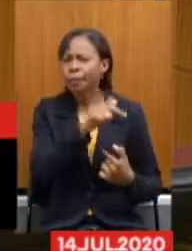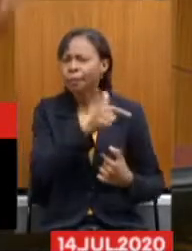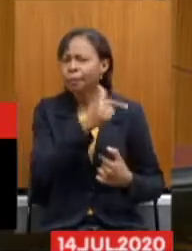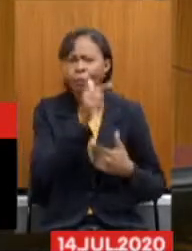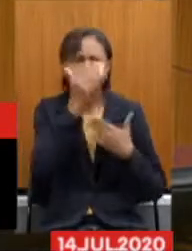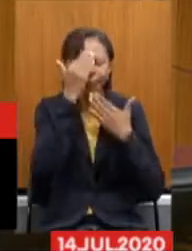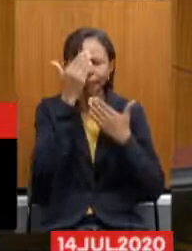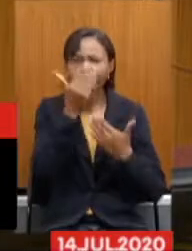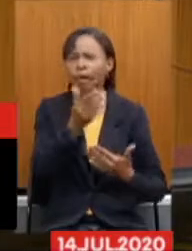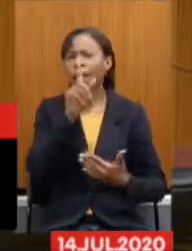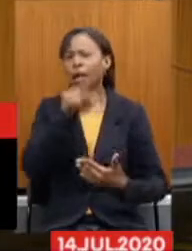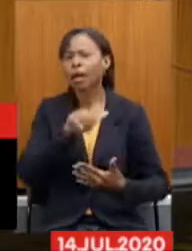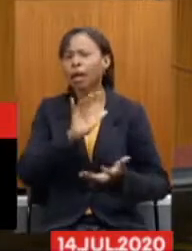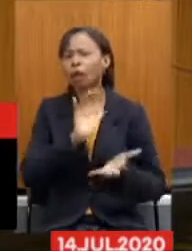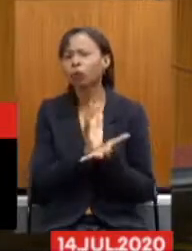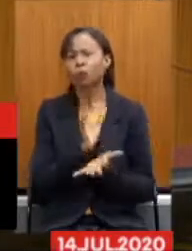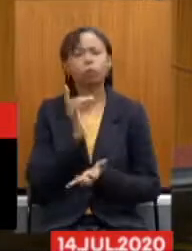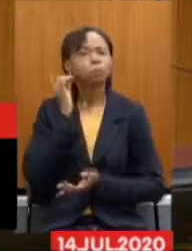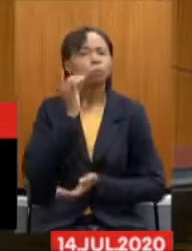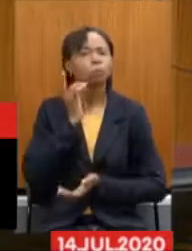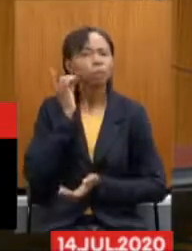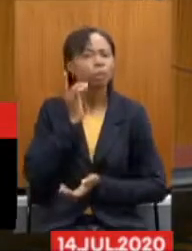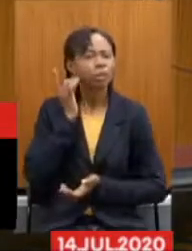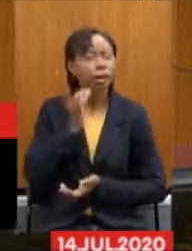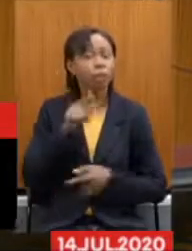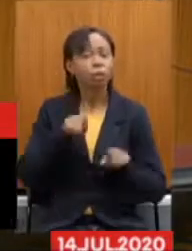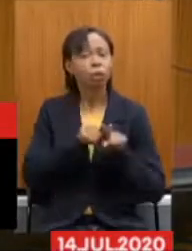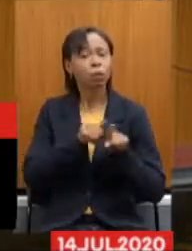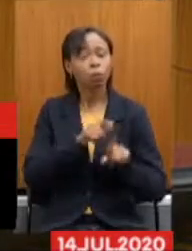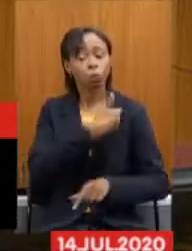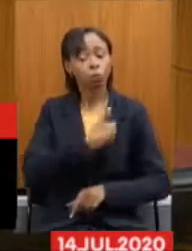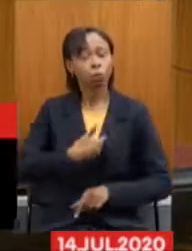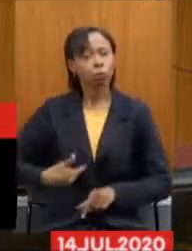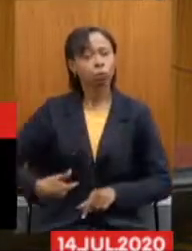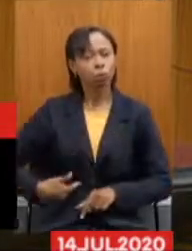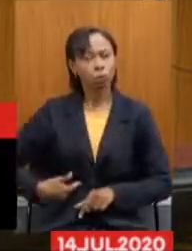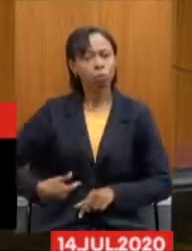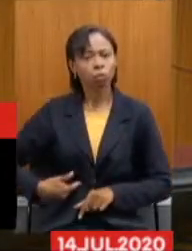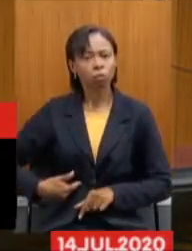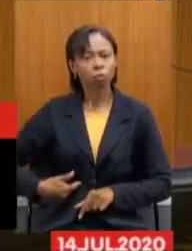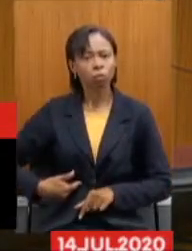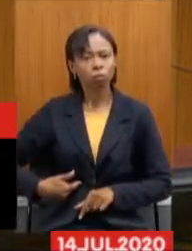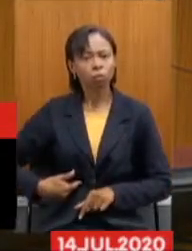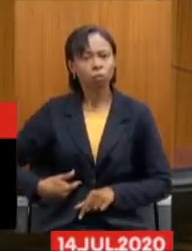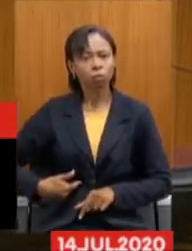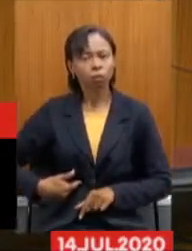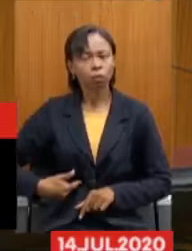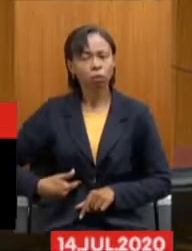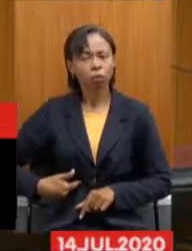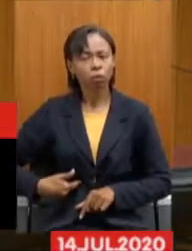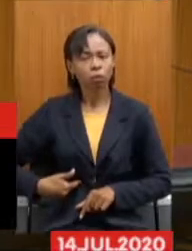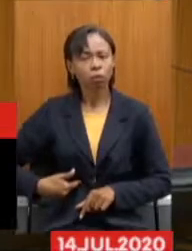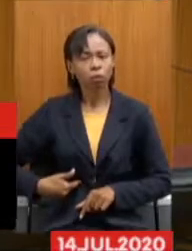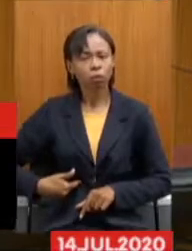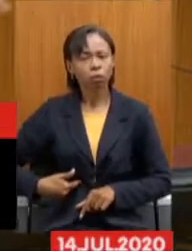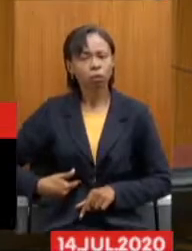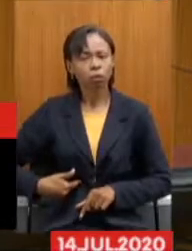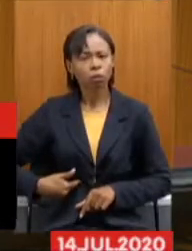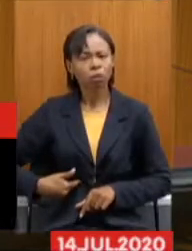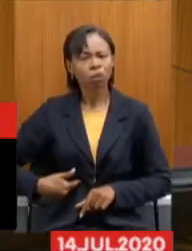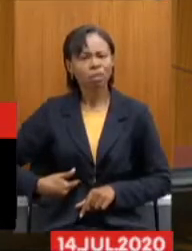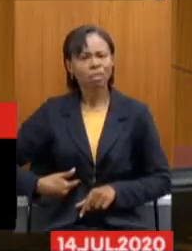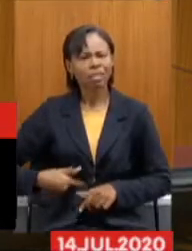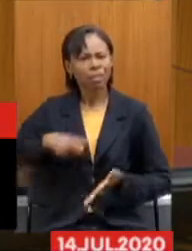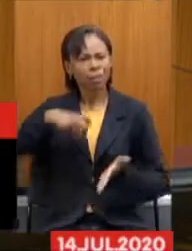serão aqueles deputados e esse governo que promover, que promover uma